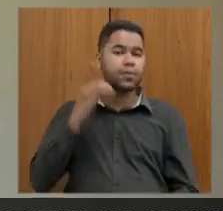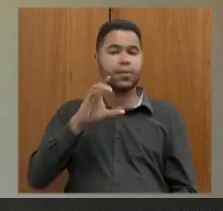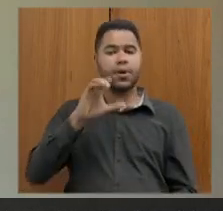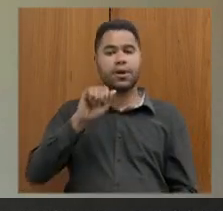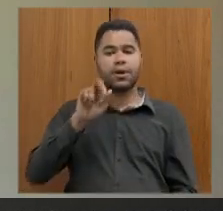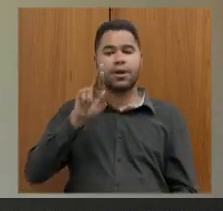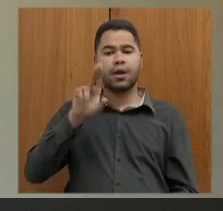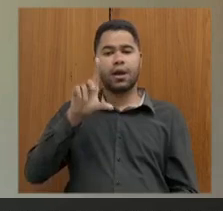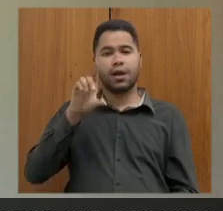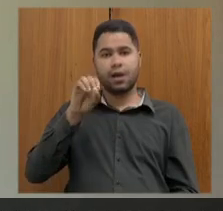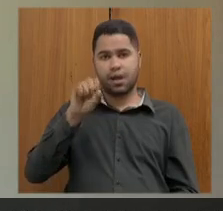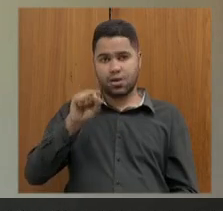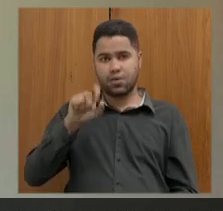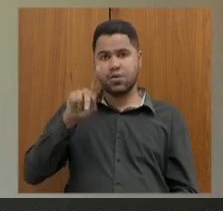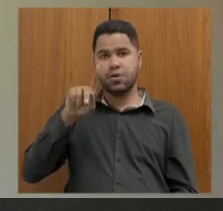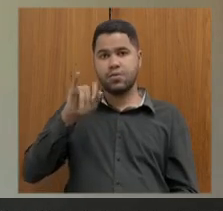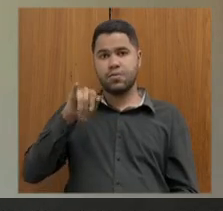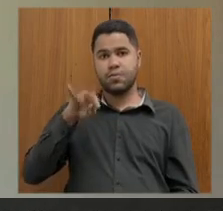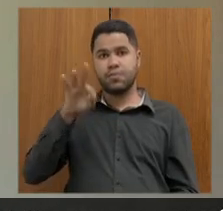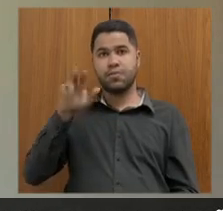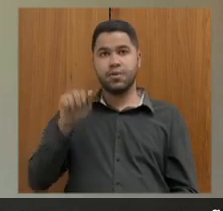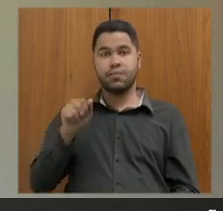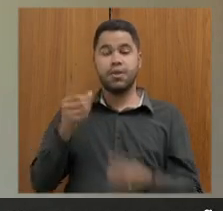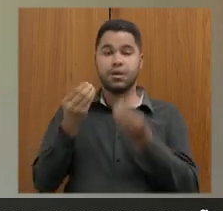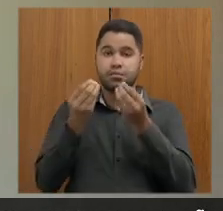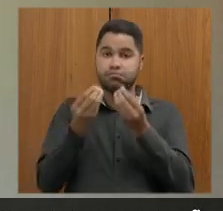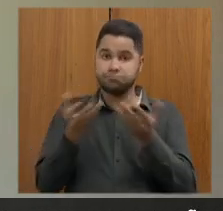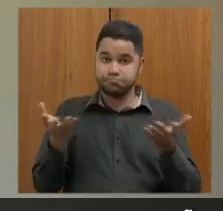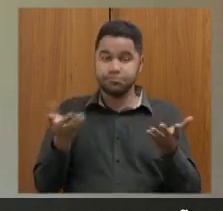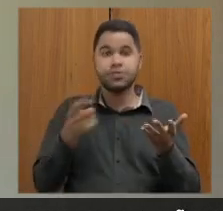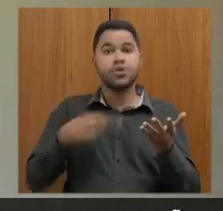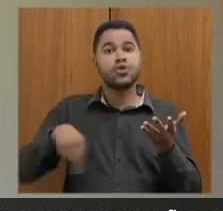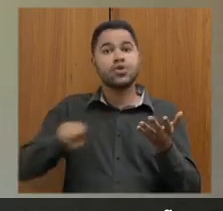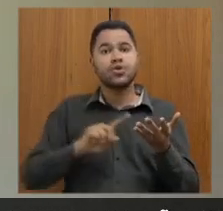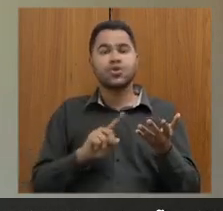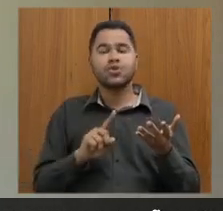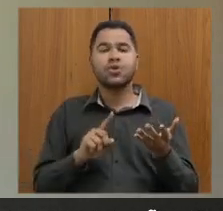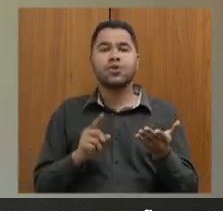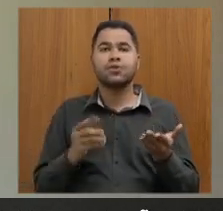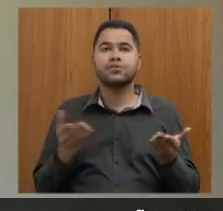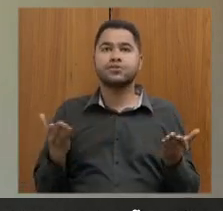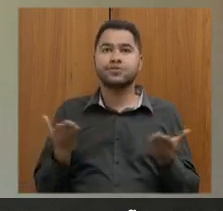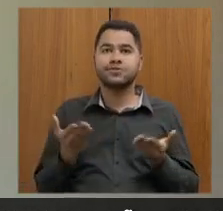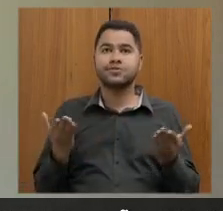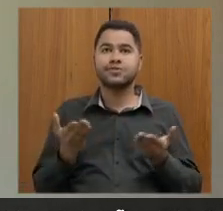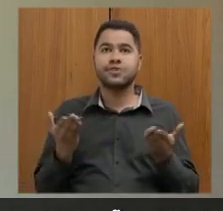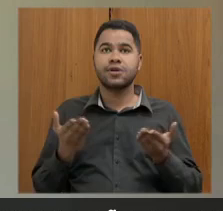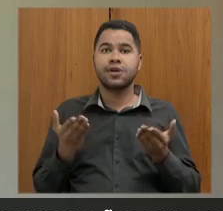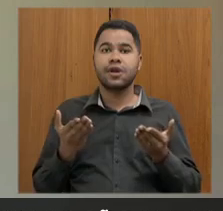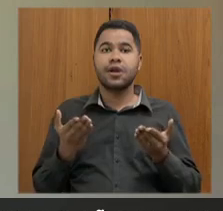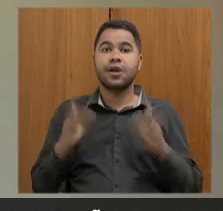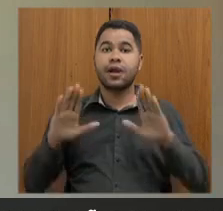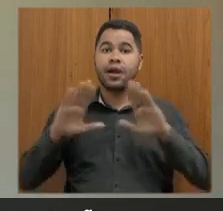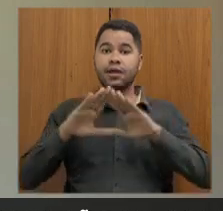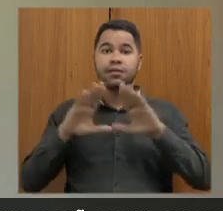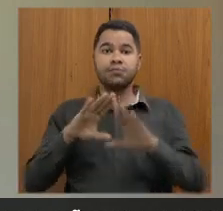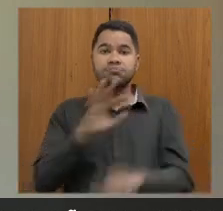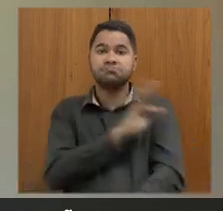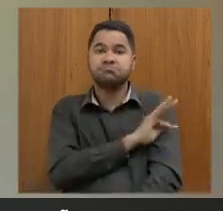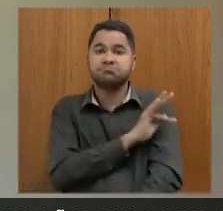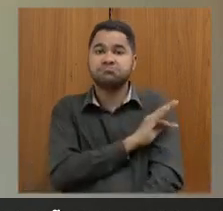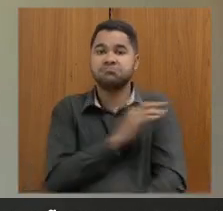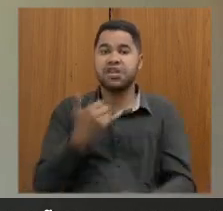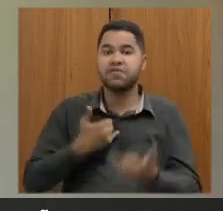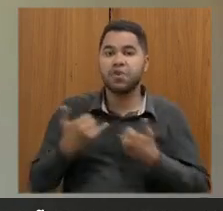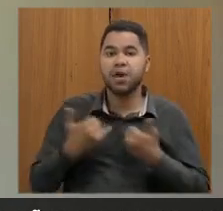Pimenta trouxe aqui e que nesse momento nós saímos dessa do Assembleia Fiscalista sem a devida